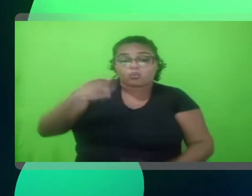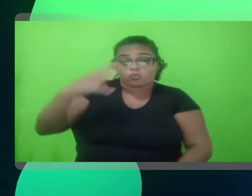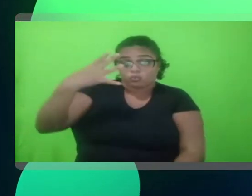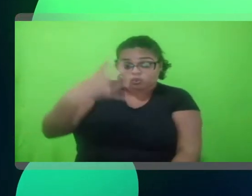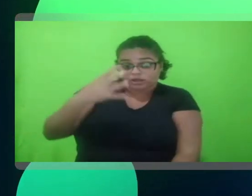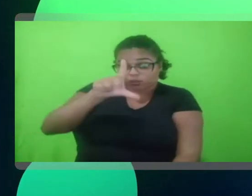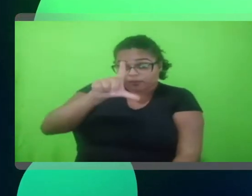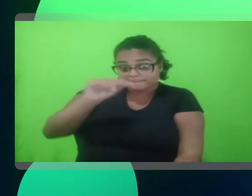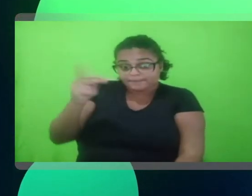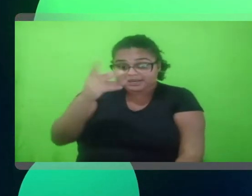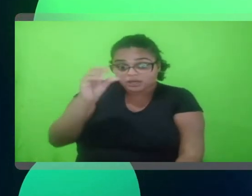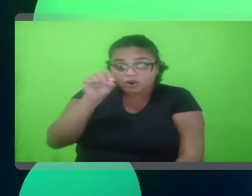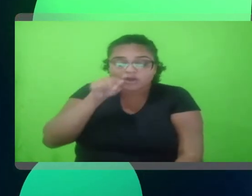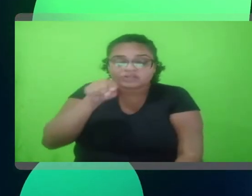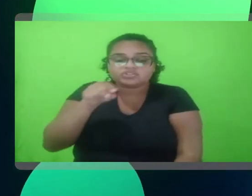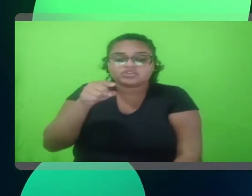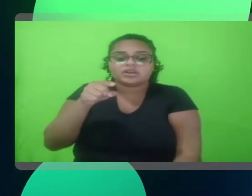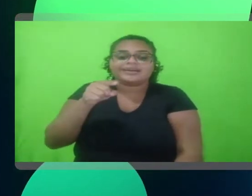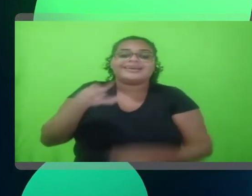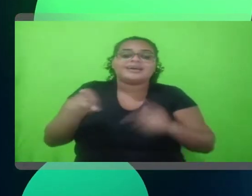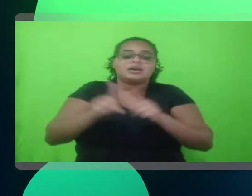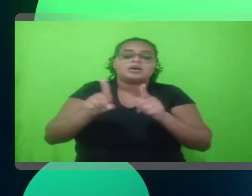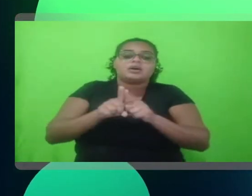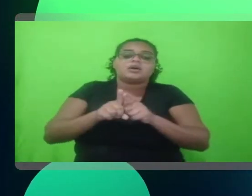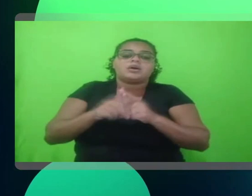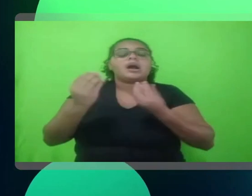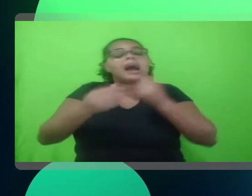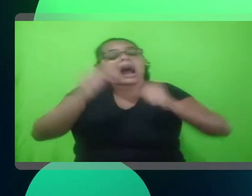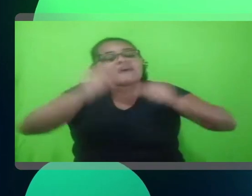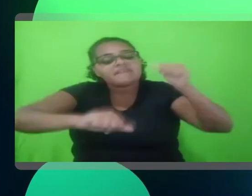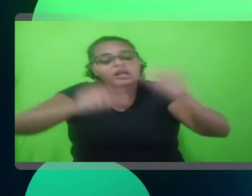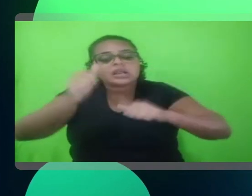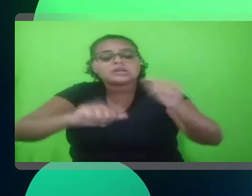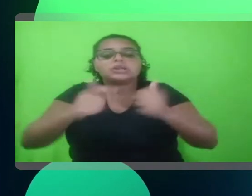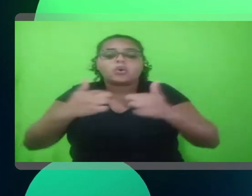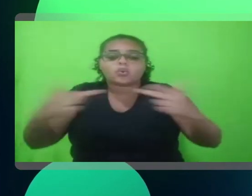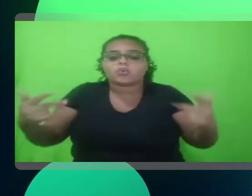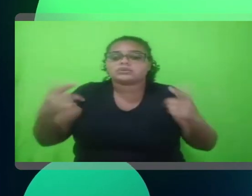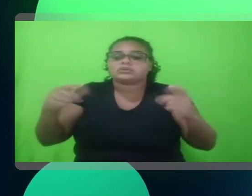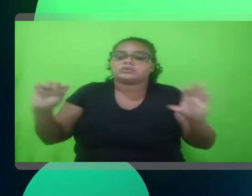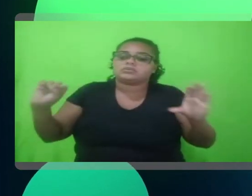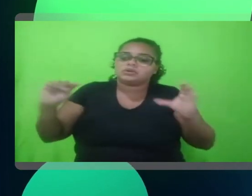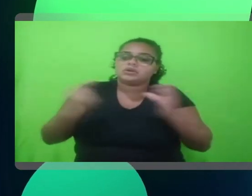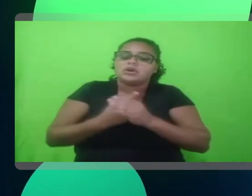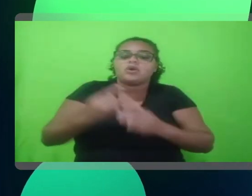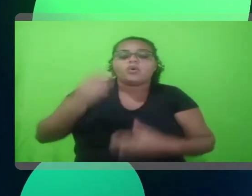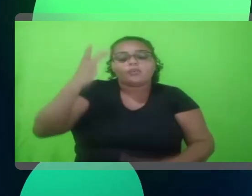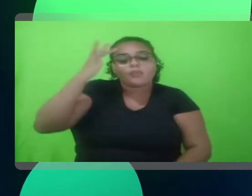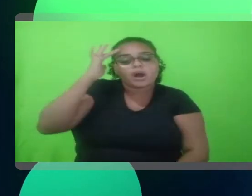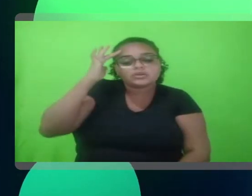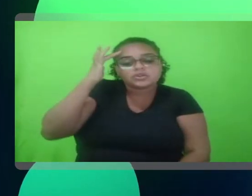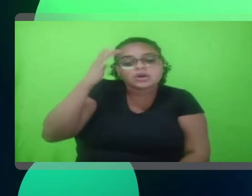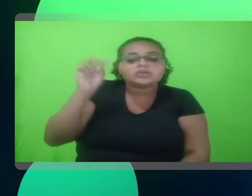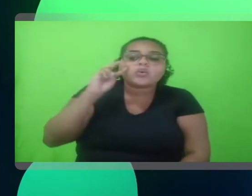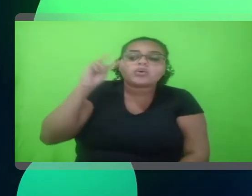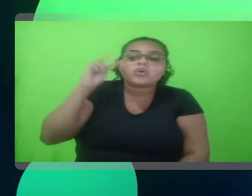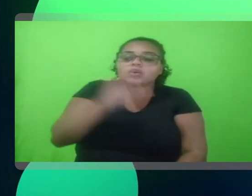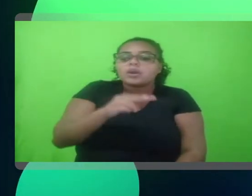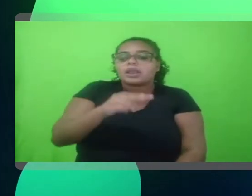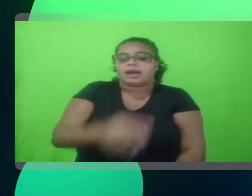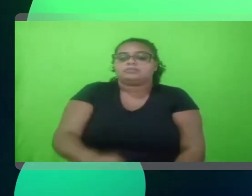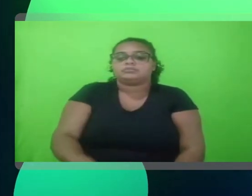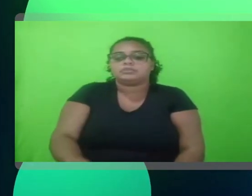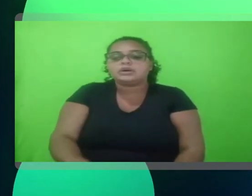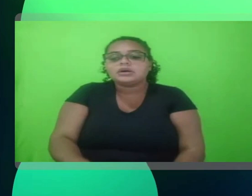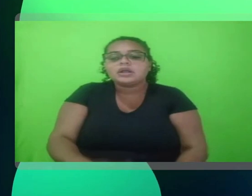bilhões de pessoas, o Excel não é a ferramenta indicada, mas se a gente está falando de analisar coisas agregadas, então acho, quero olhar